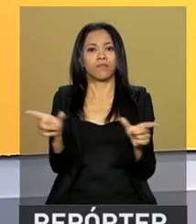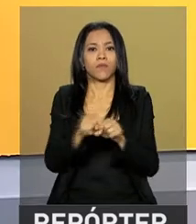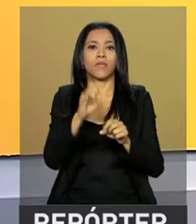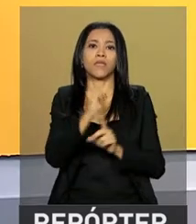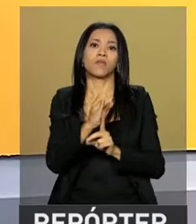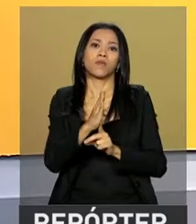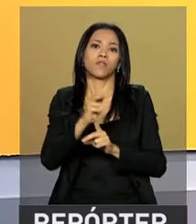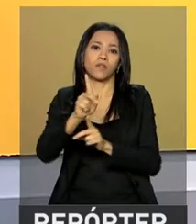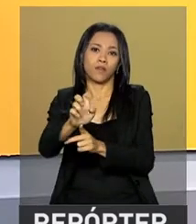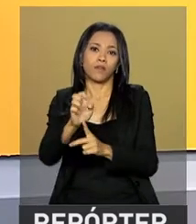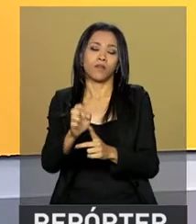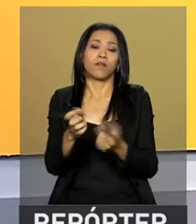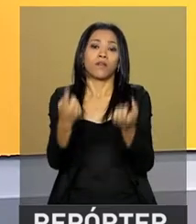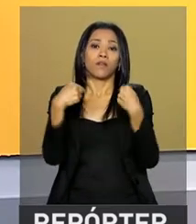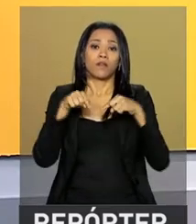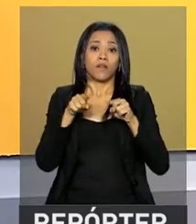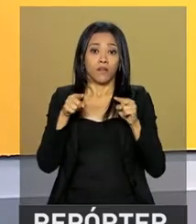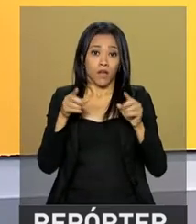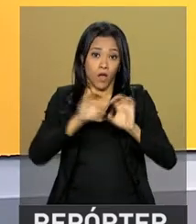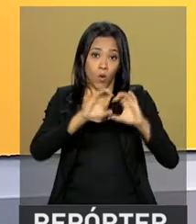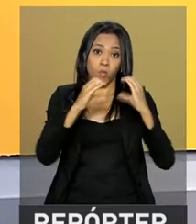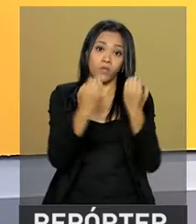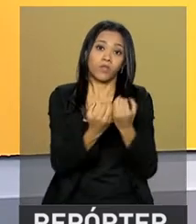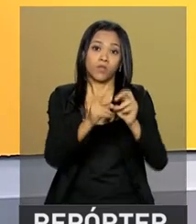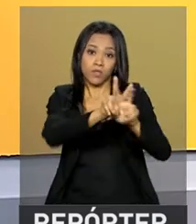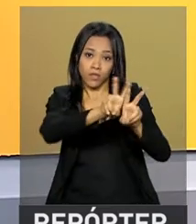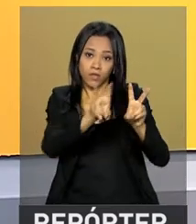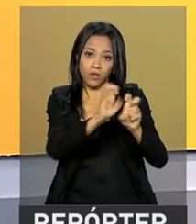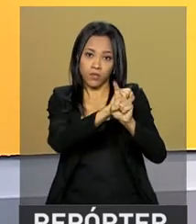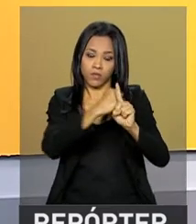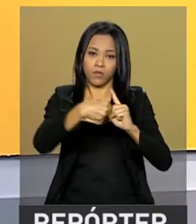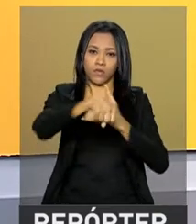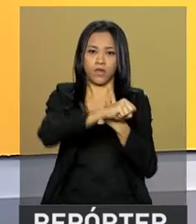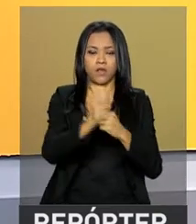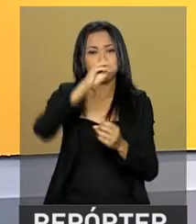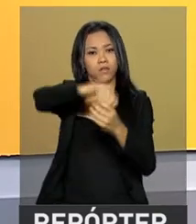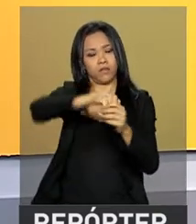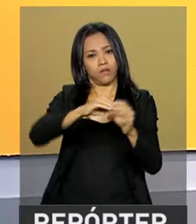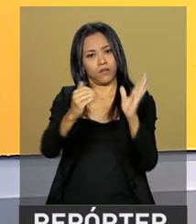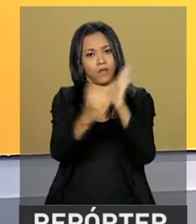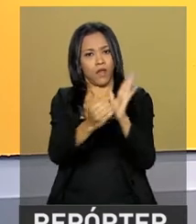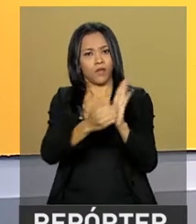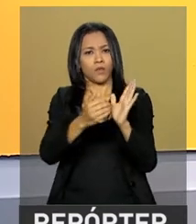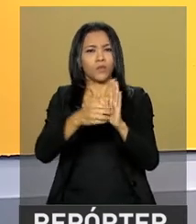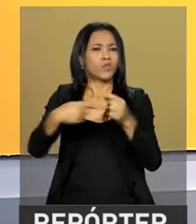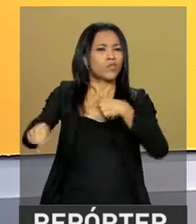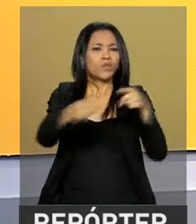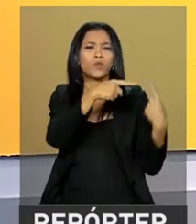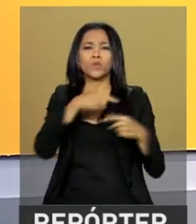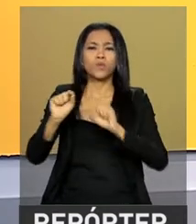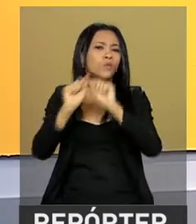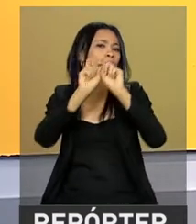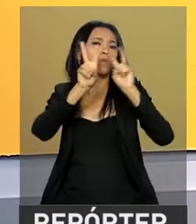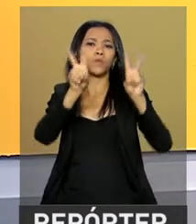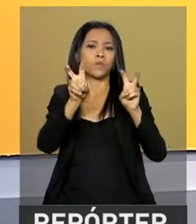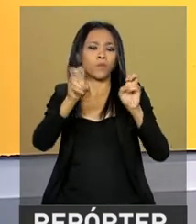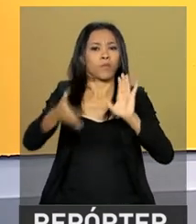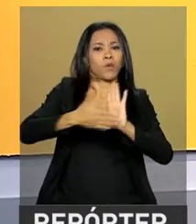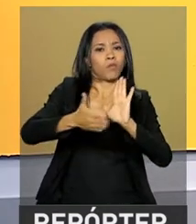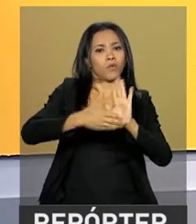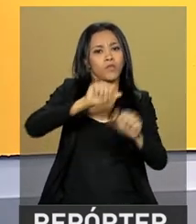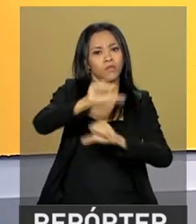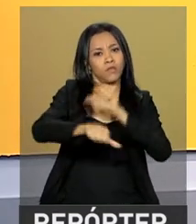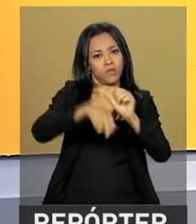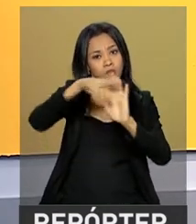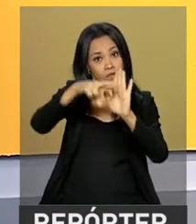E a Comissão de Assuntos Sociais do Senado discute a proposta de reforma trabalhista, que já foi aprovada